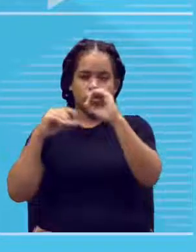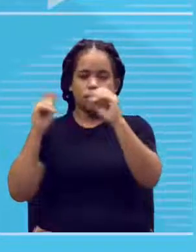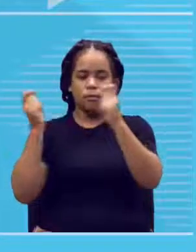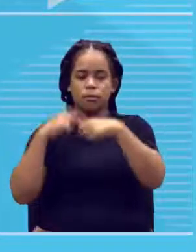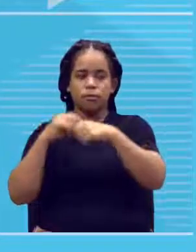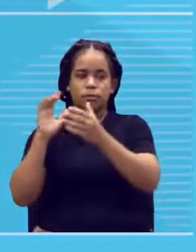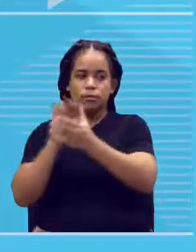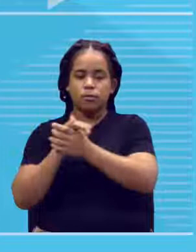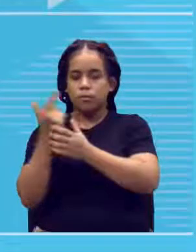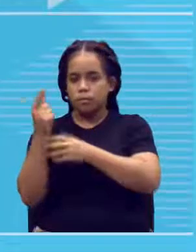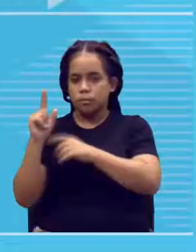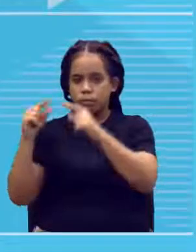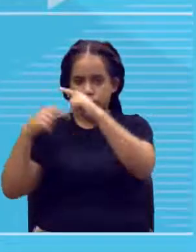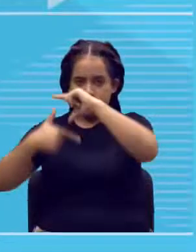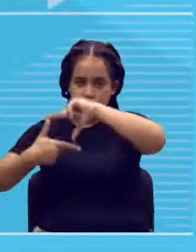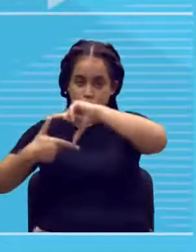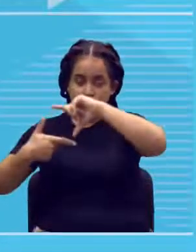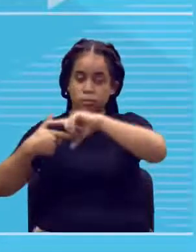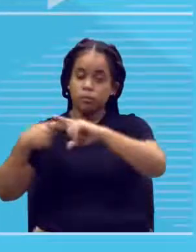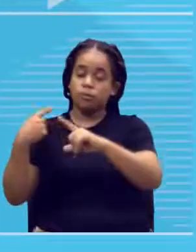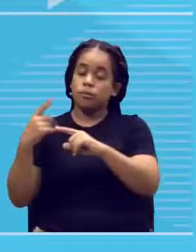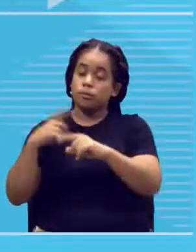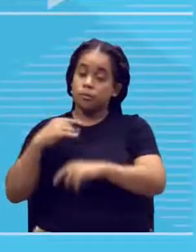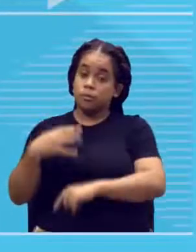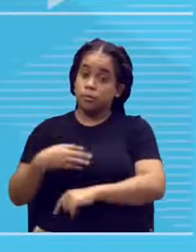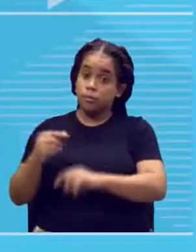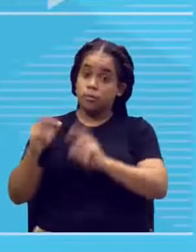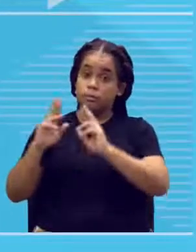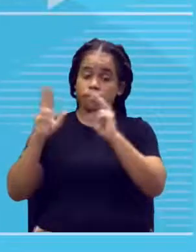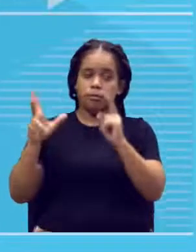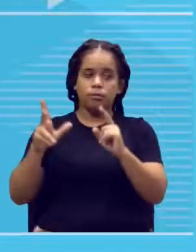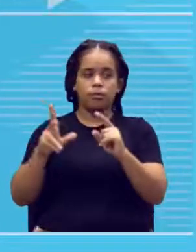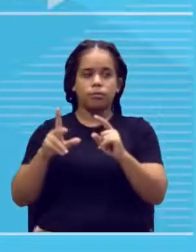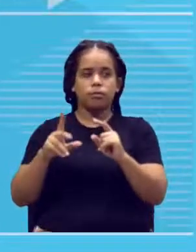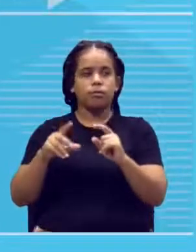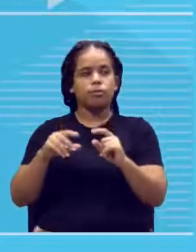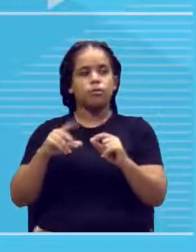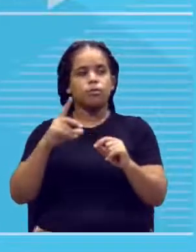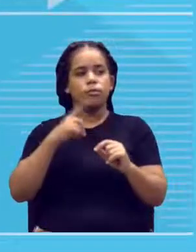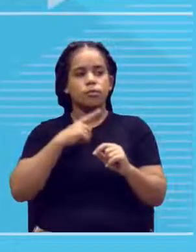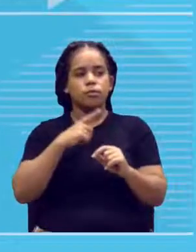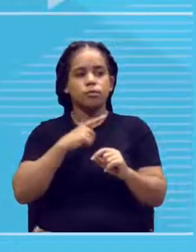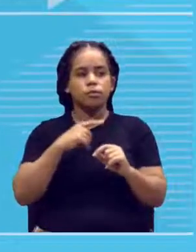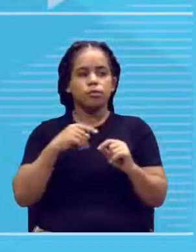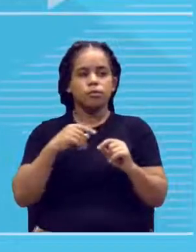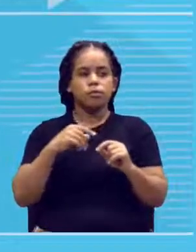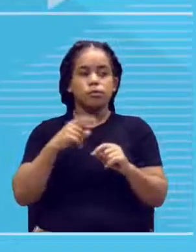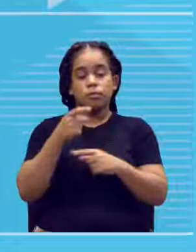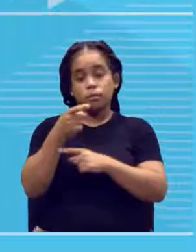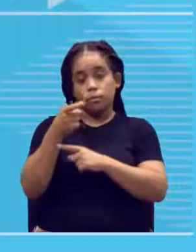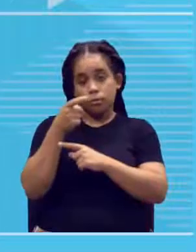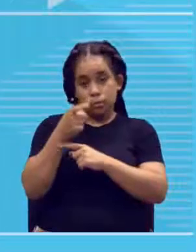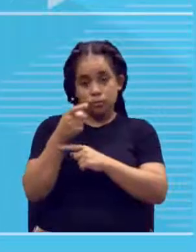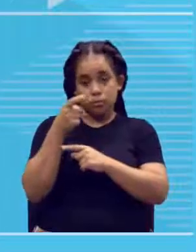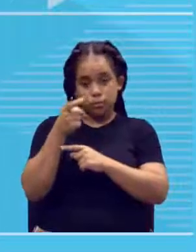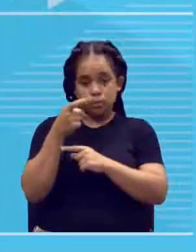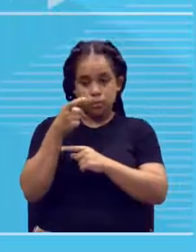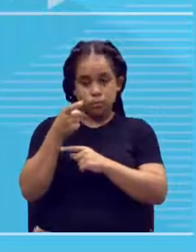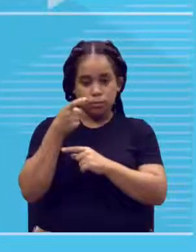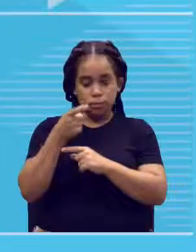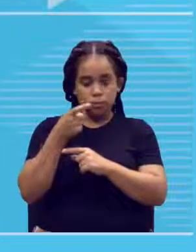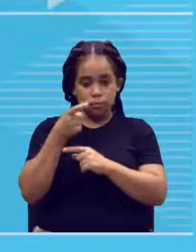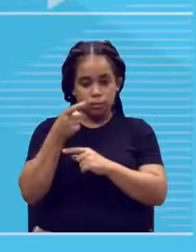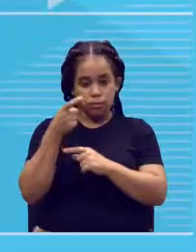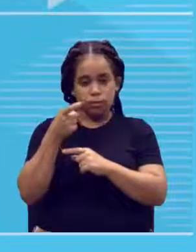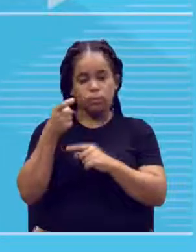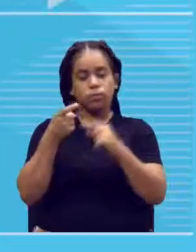informação é importante. Ah, eu quero saber que a fulaninha aqui, certo? Vou chamar ela de indivíduo X. Será